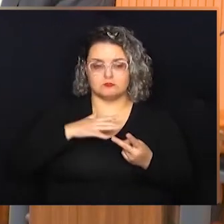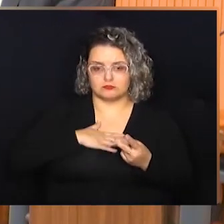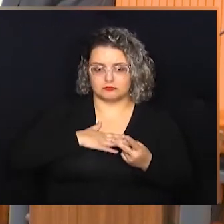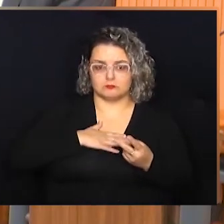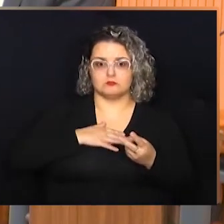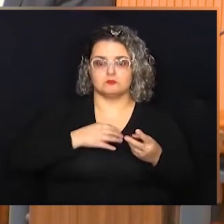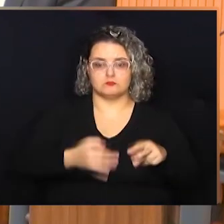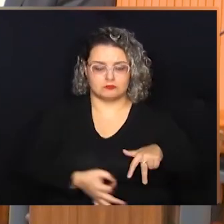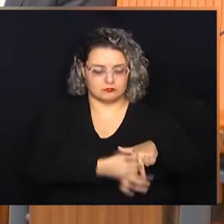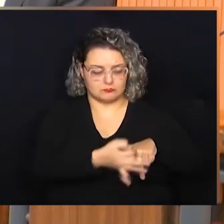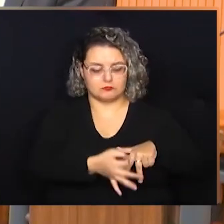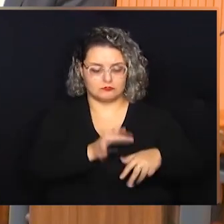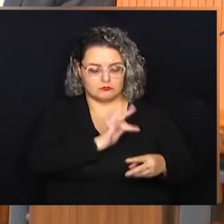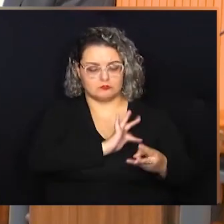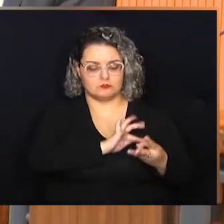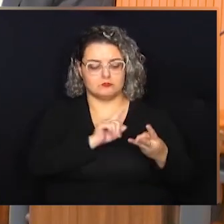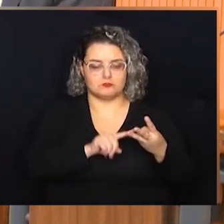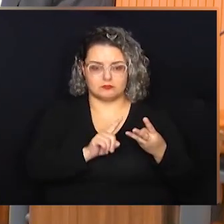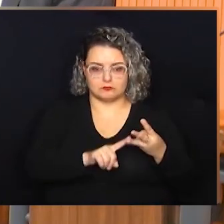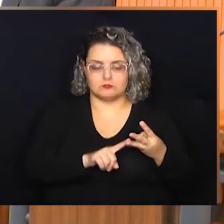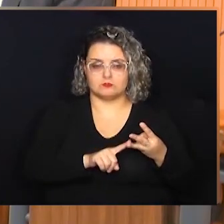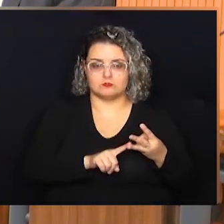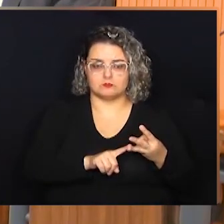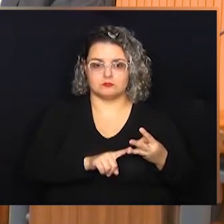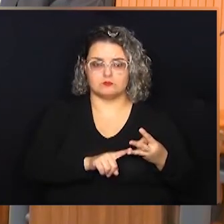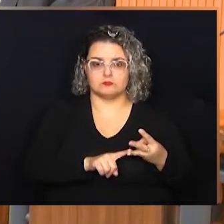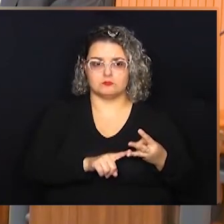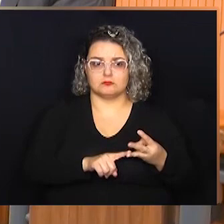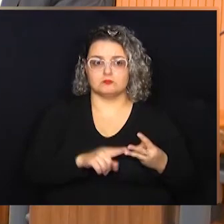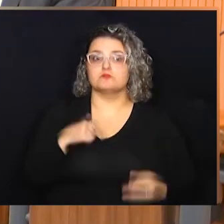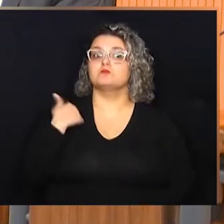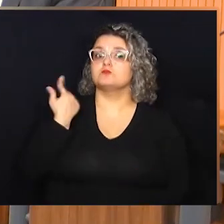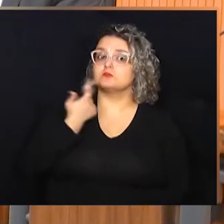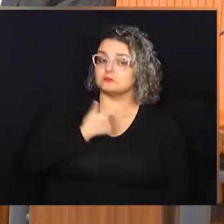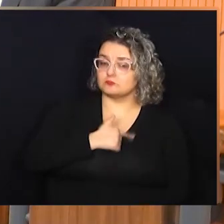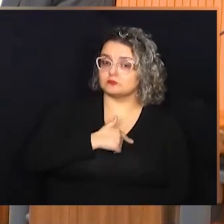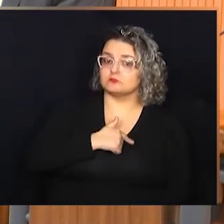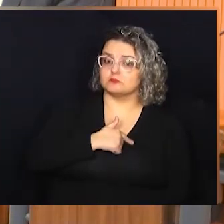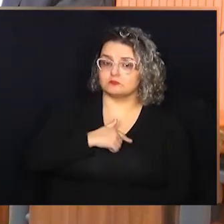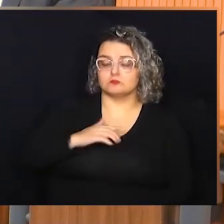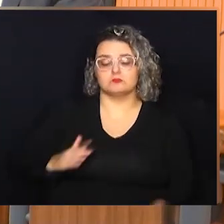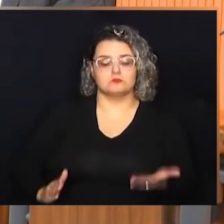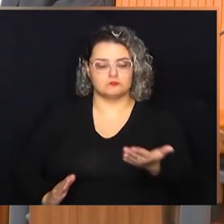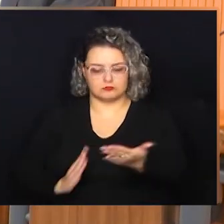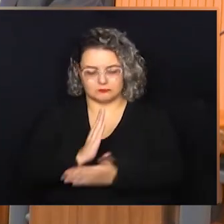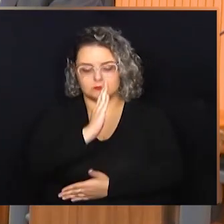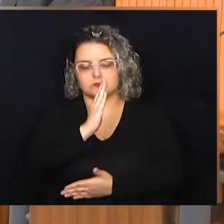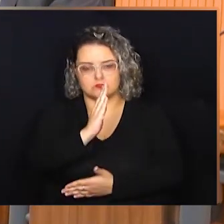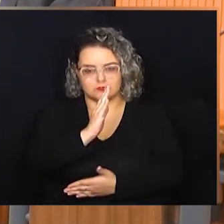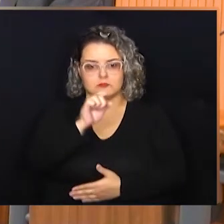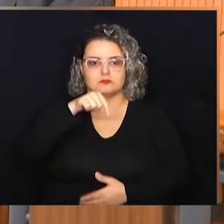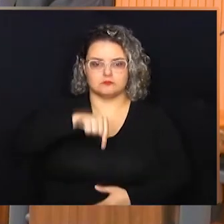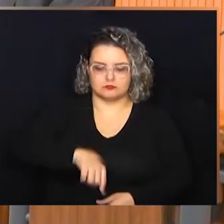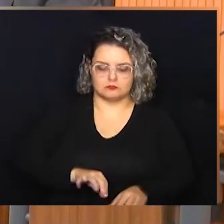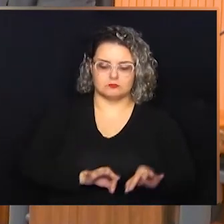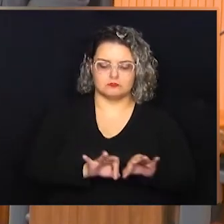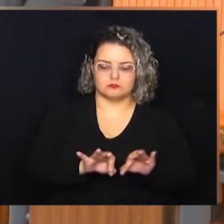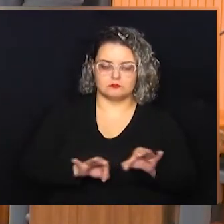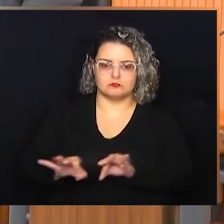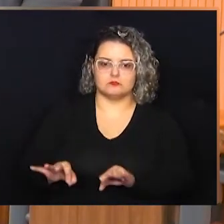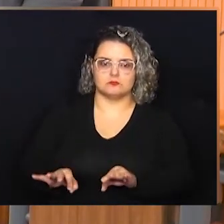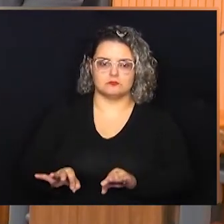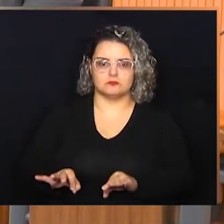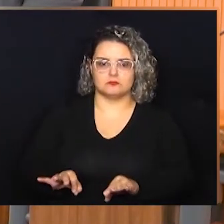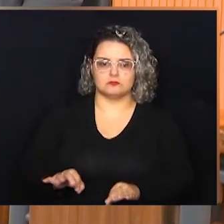Guida Calisto, o meu voto, e o parecer do vereador Fernando Mendes, nós consideramos aprovado o